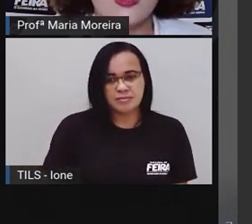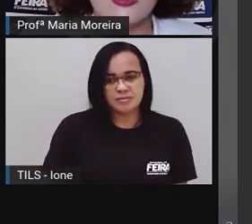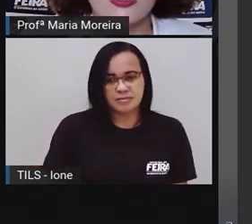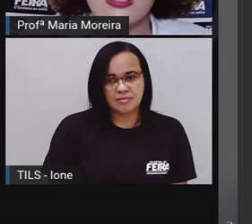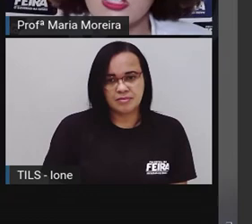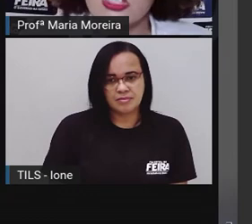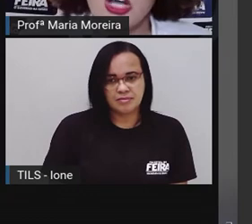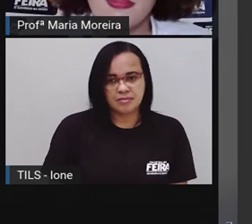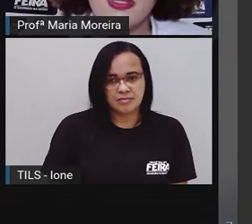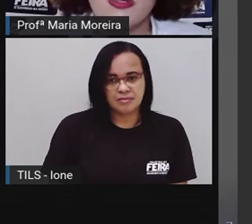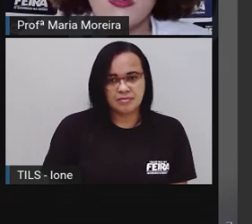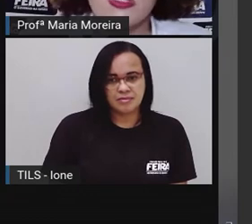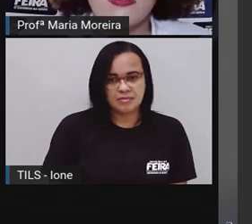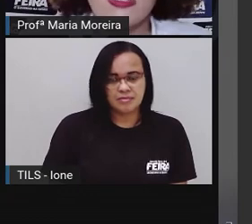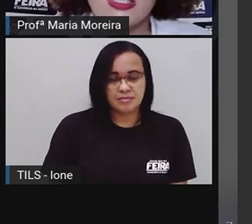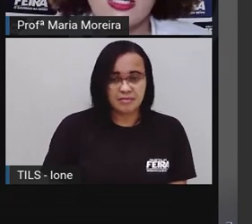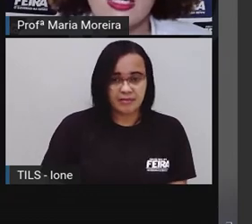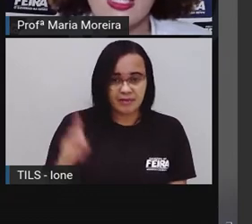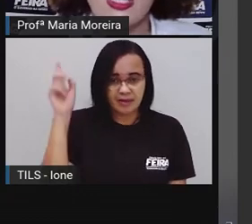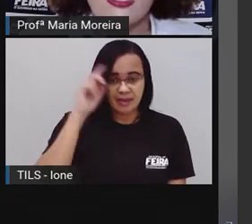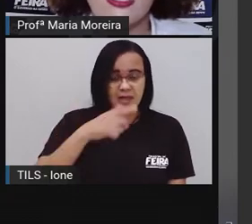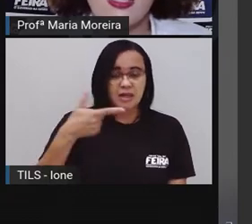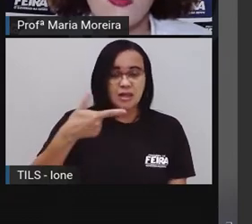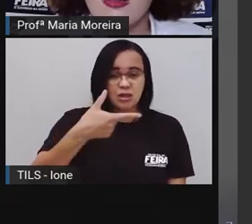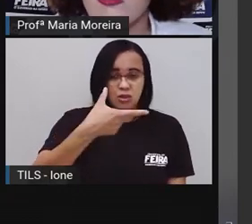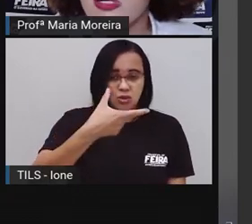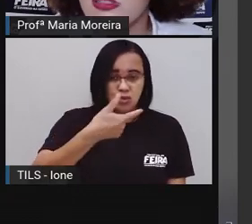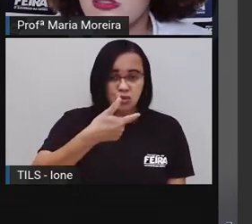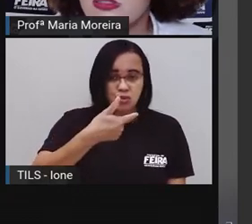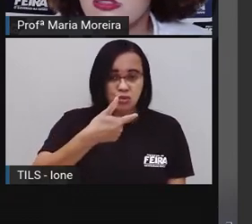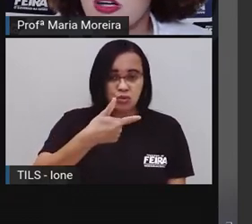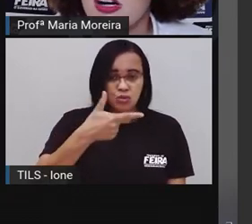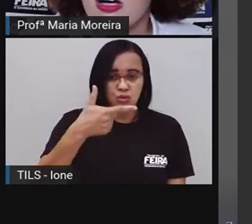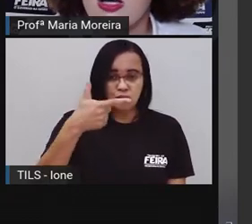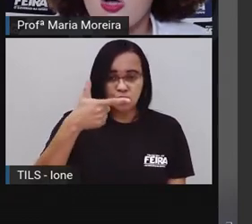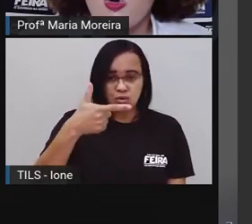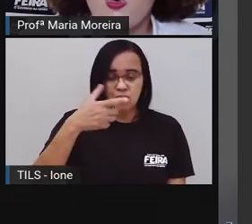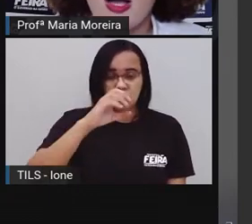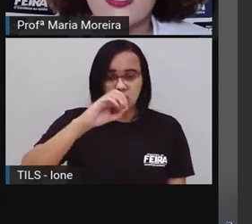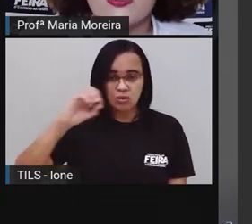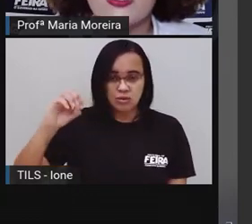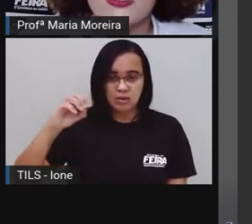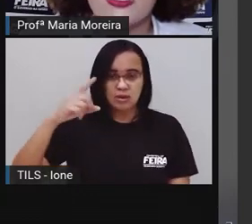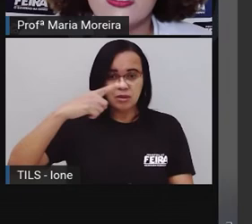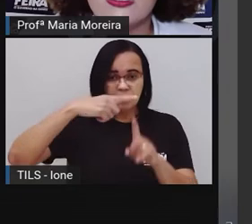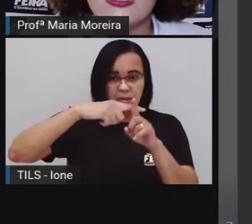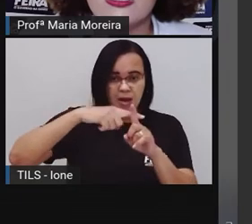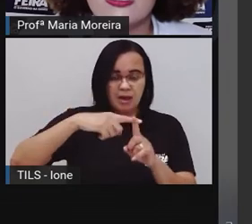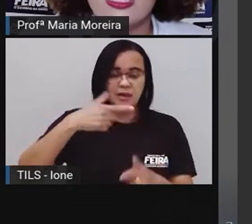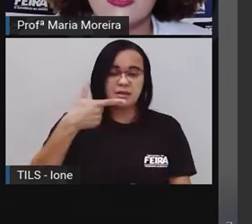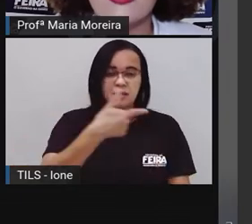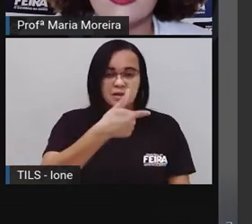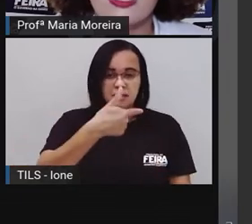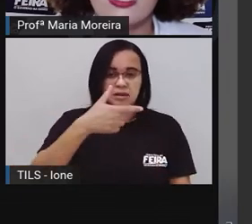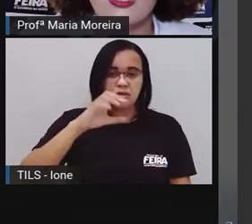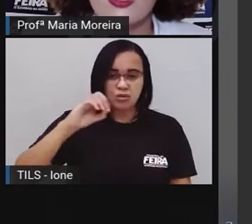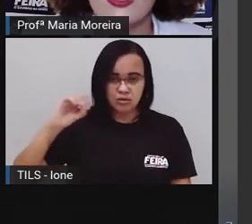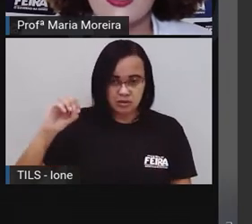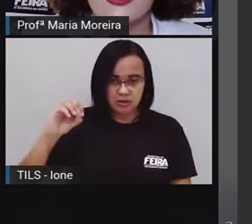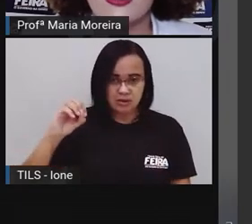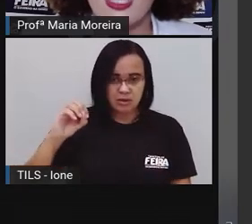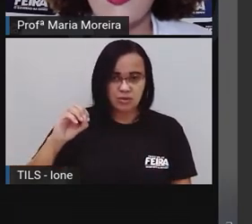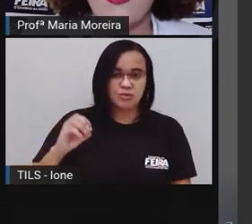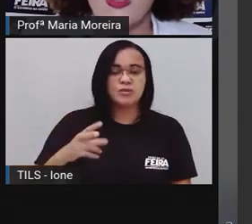Duzentos mais duzentos, a gente já aprendeu, inclusive, isso aqui. Dá igual a quanto? Ó, quatro centos, né,